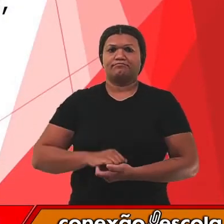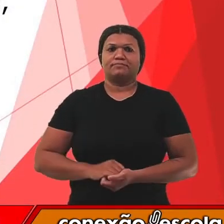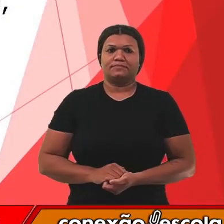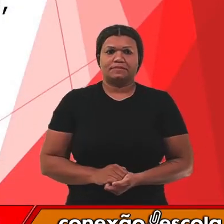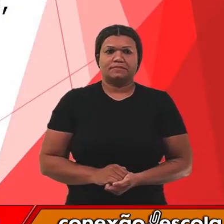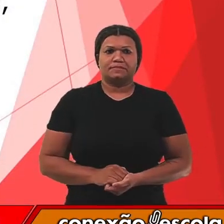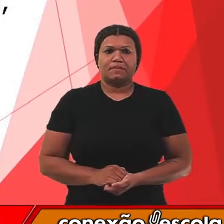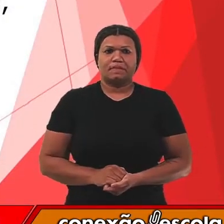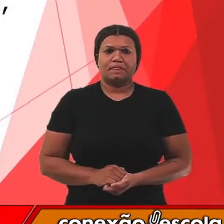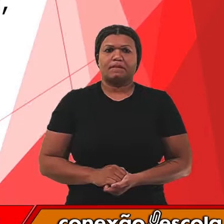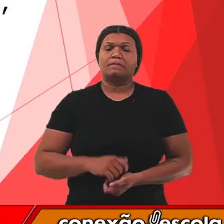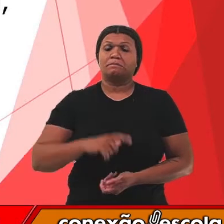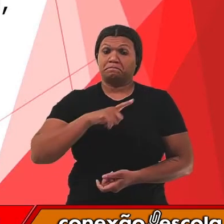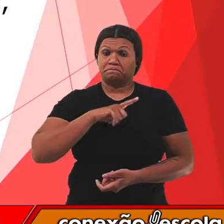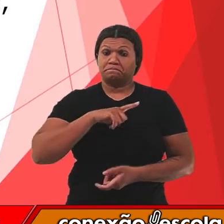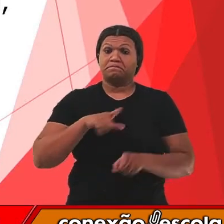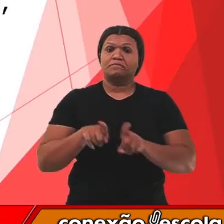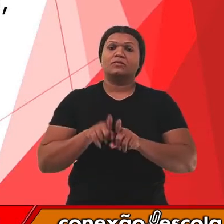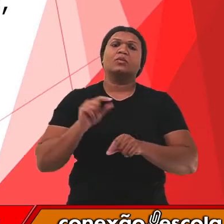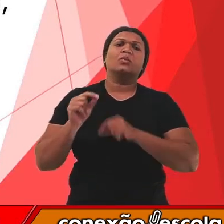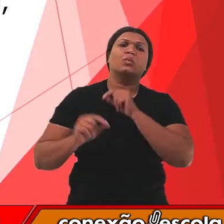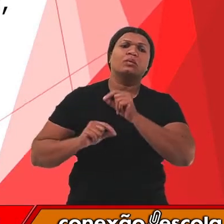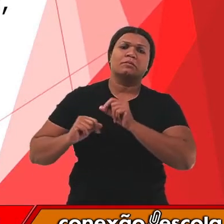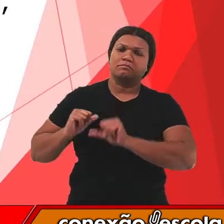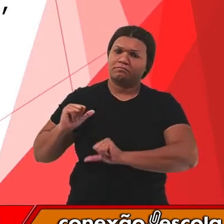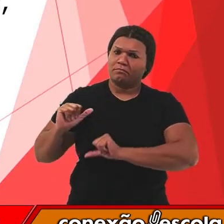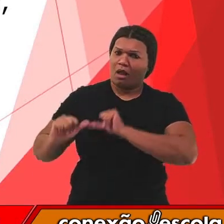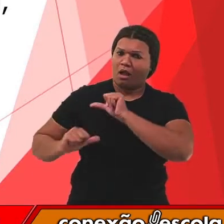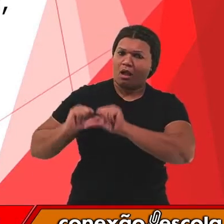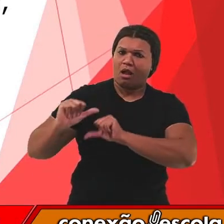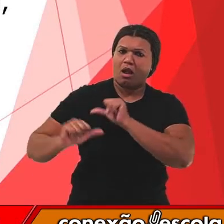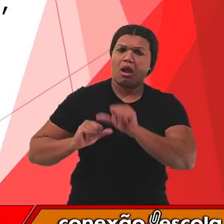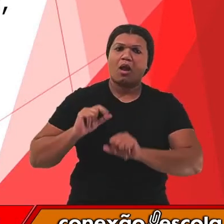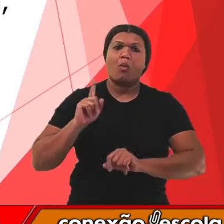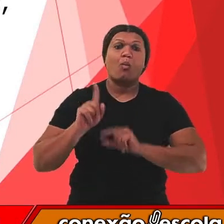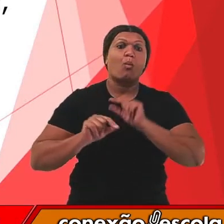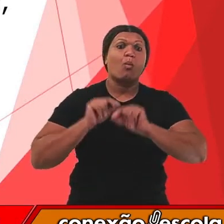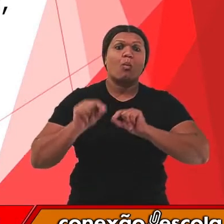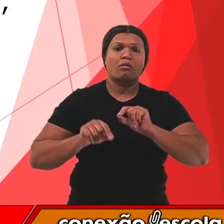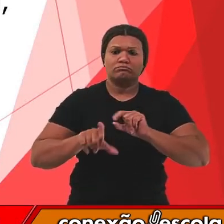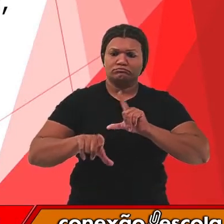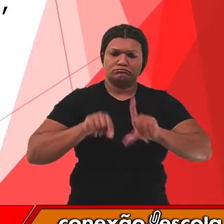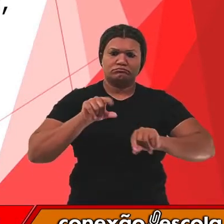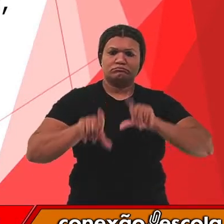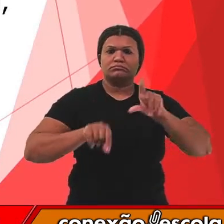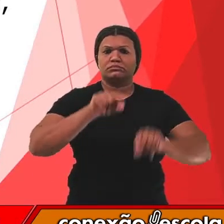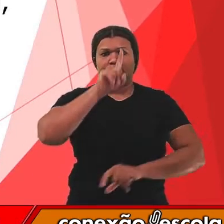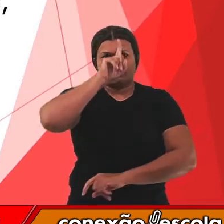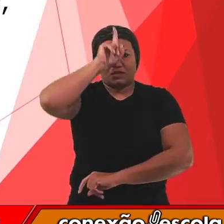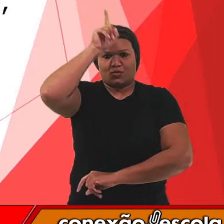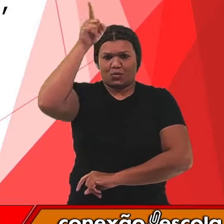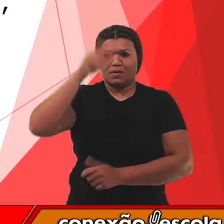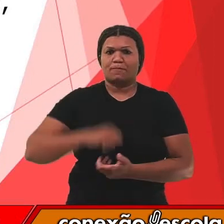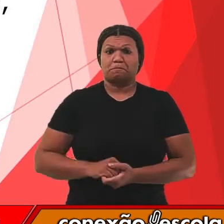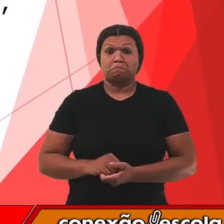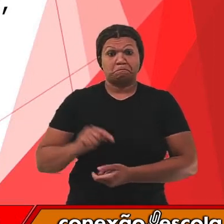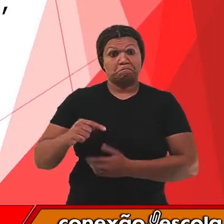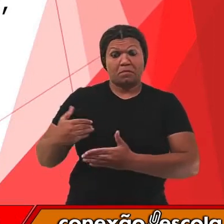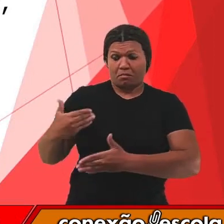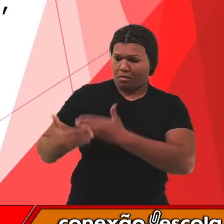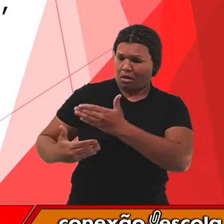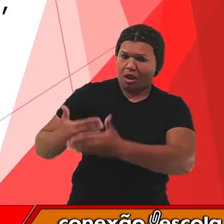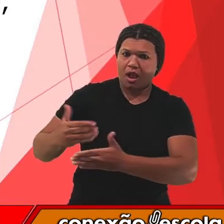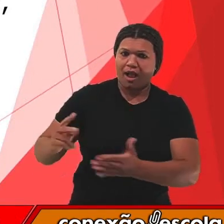E a evolução, ela resulta da chamada seleção natural. Esse processo ocorre